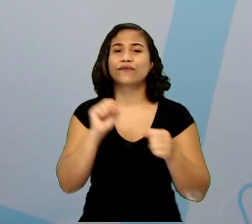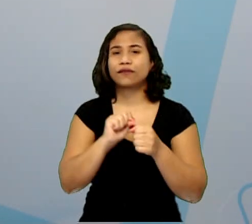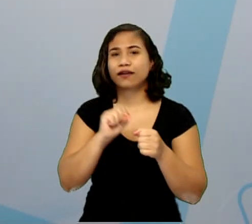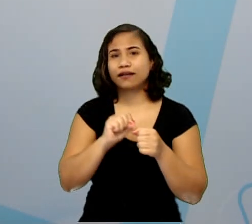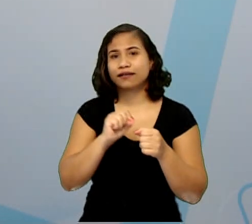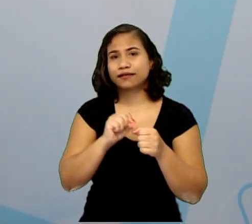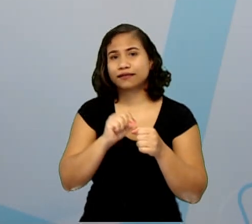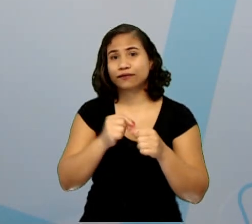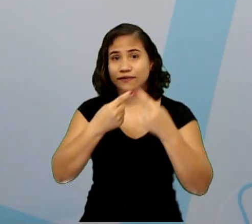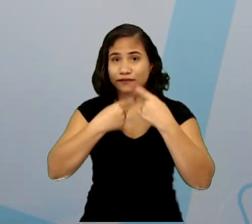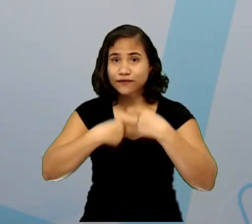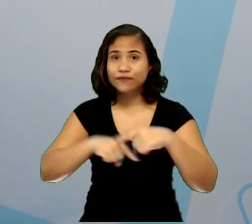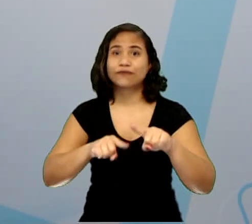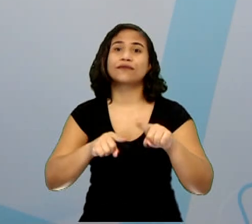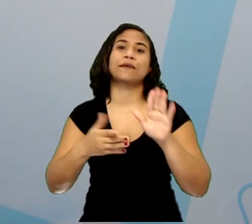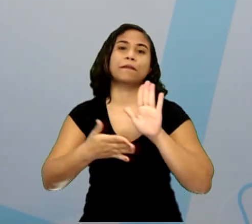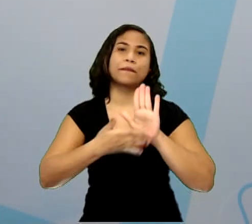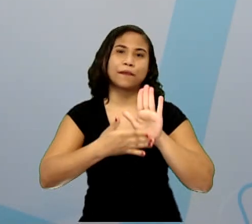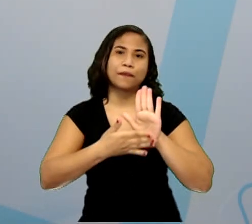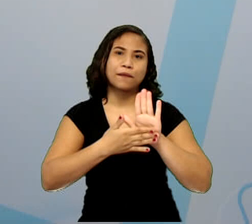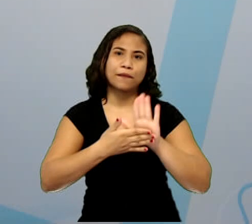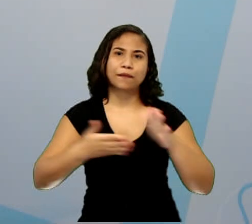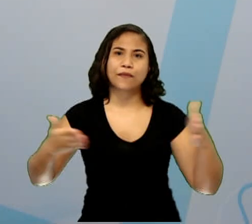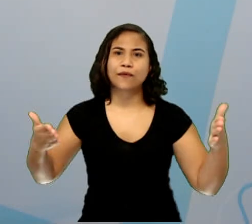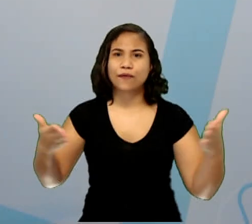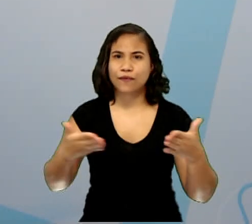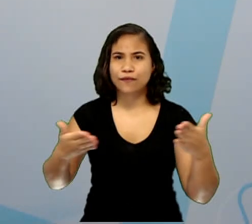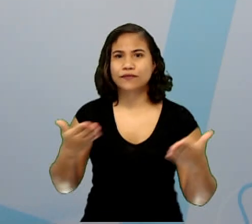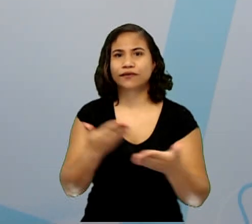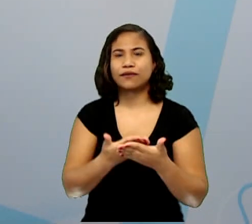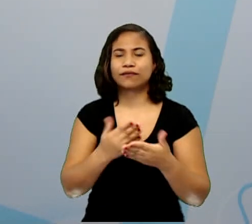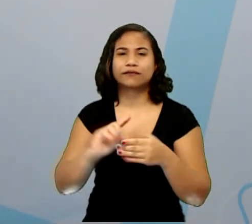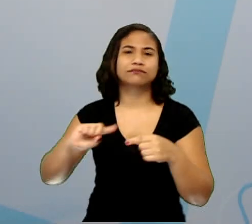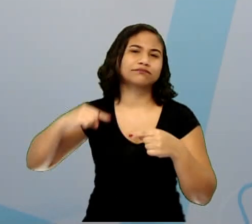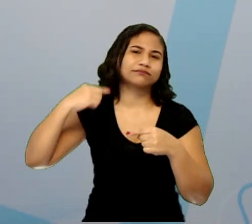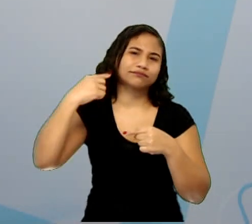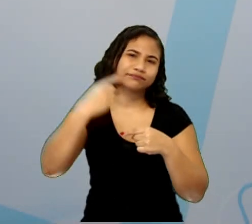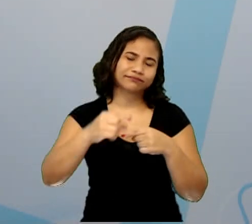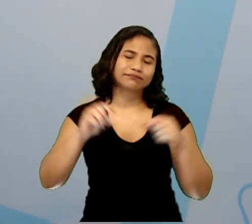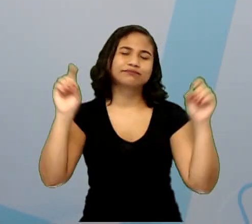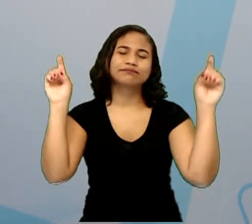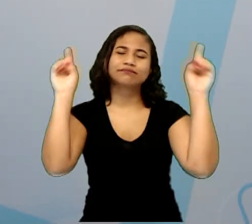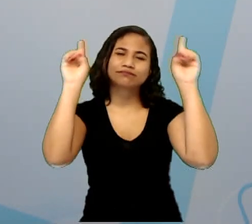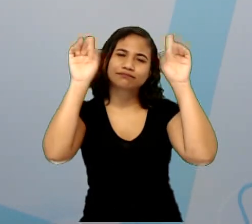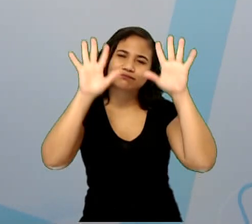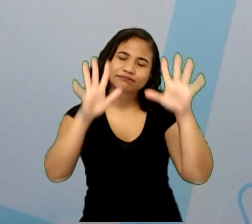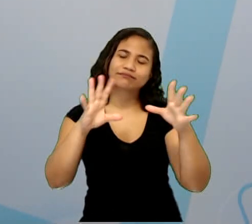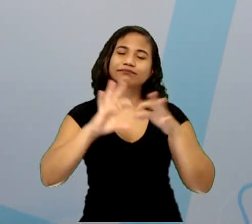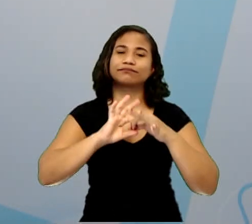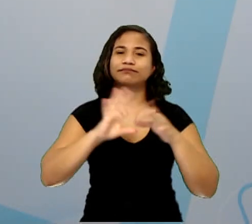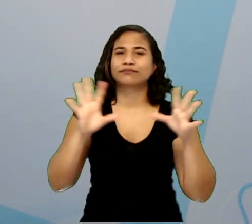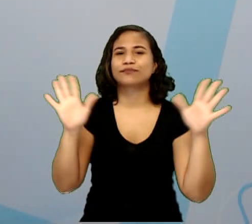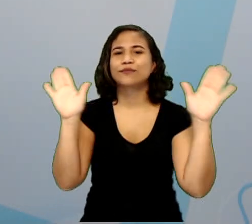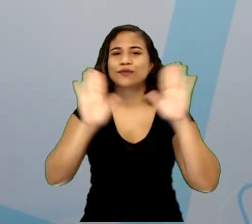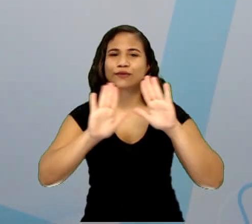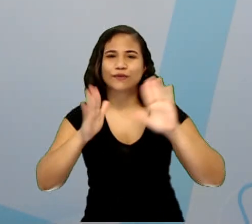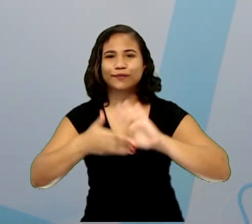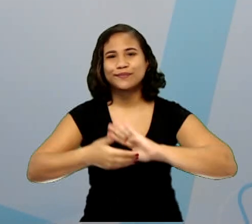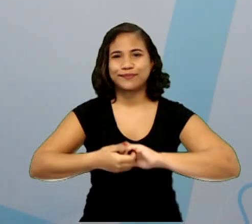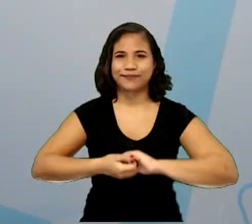o desafio que eu proponho na aula de hoje. e até a próxima, se Deus assim permitir. Tchau!